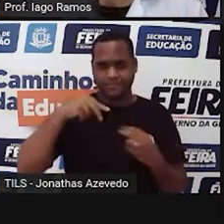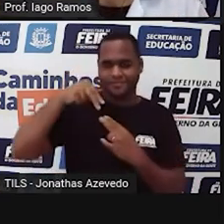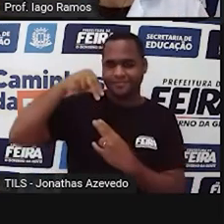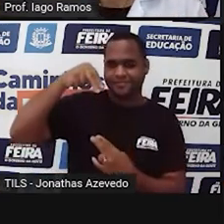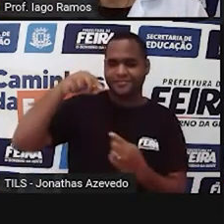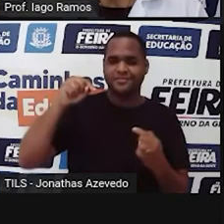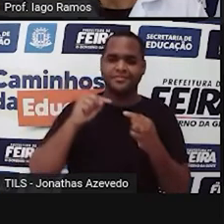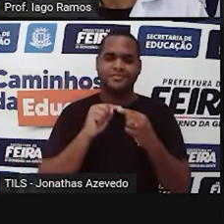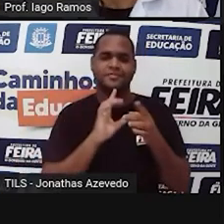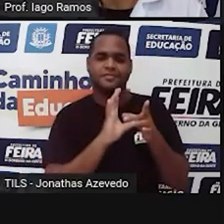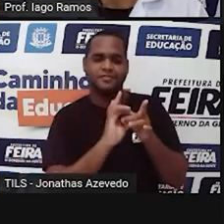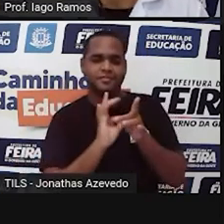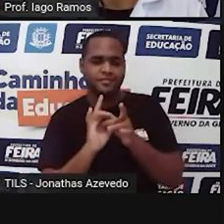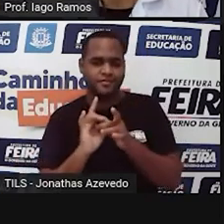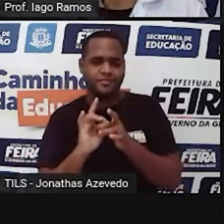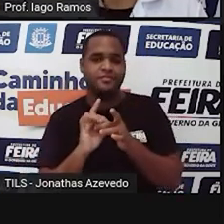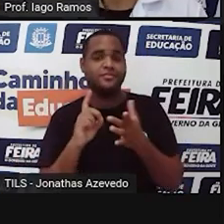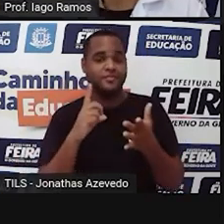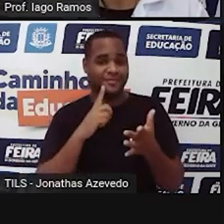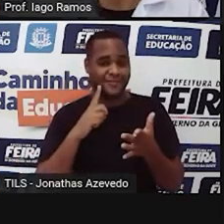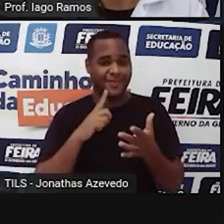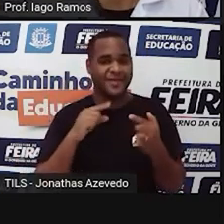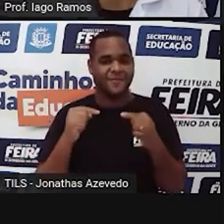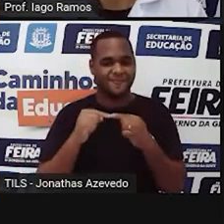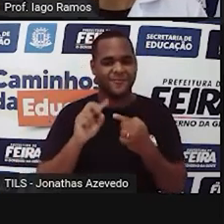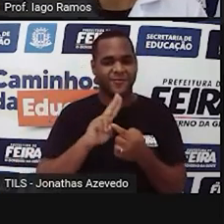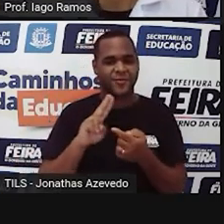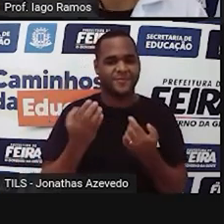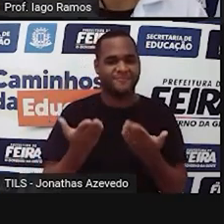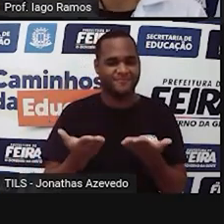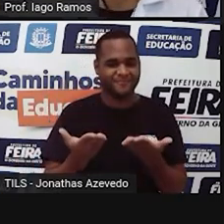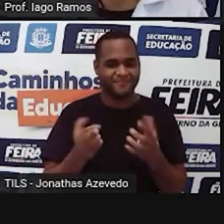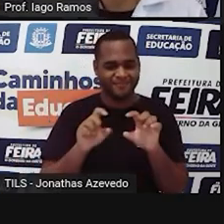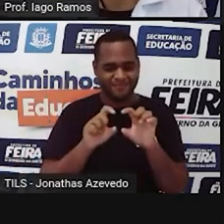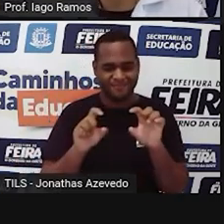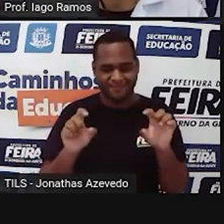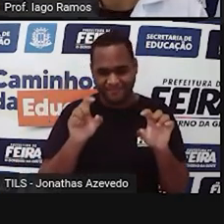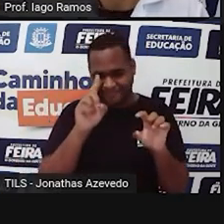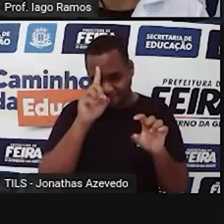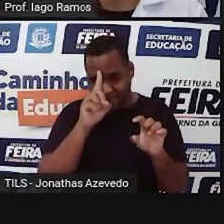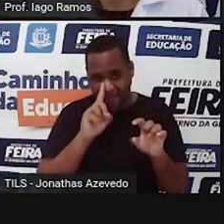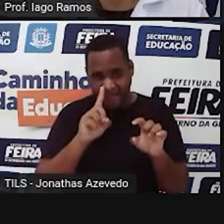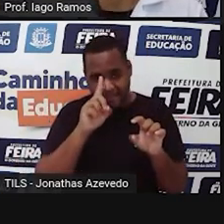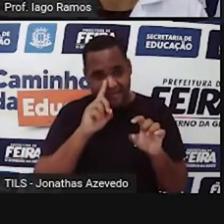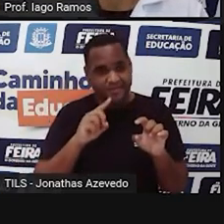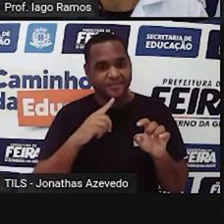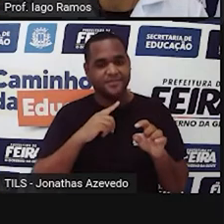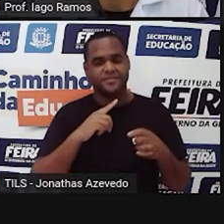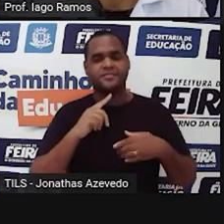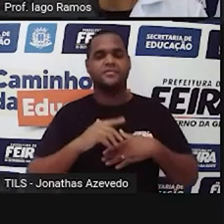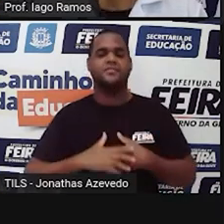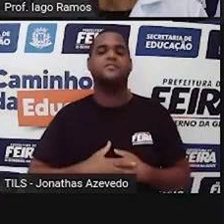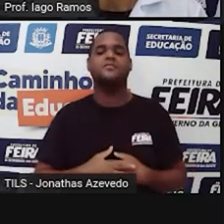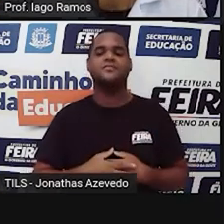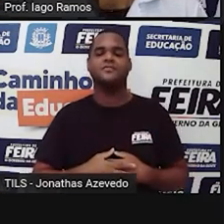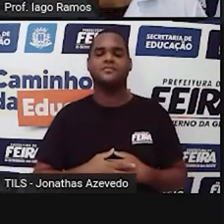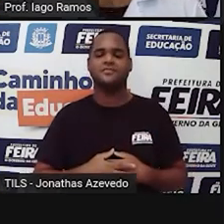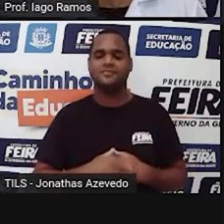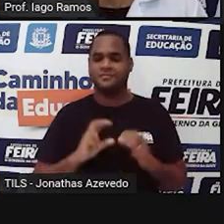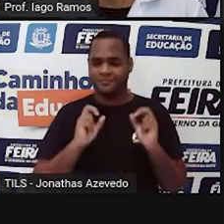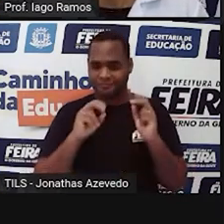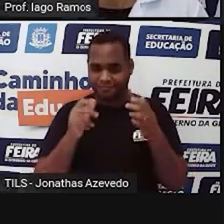comprimento. É isso aí. Eu tenho certeza de que você acertou. Valeu?